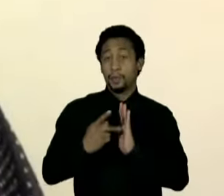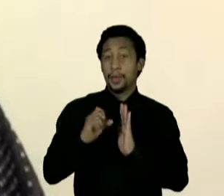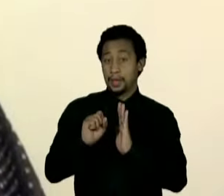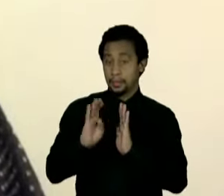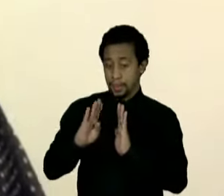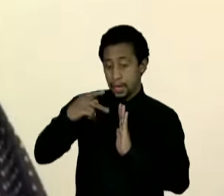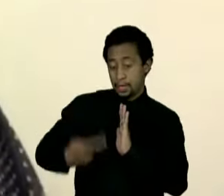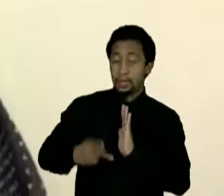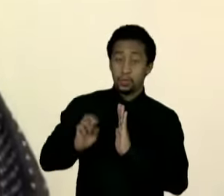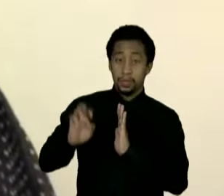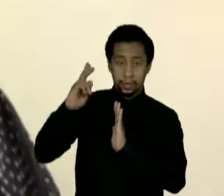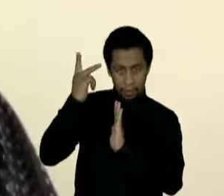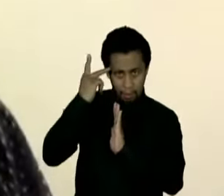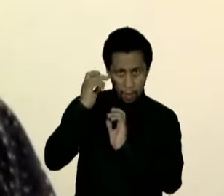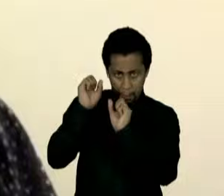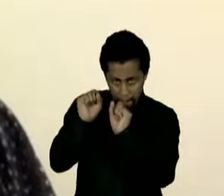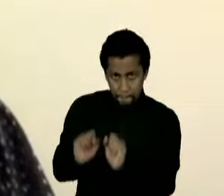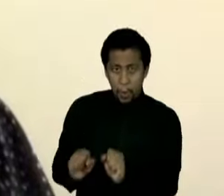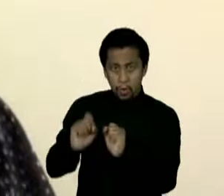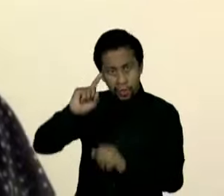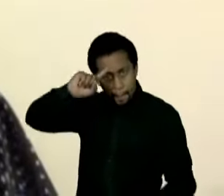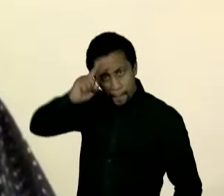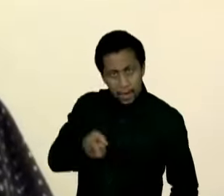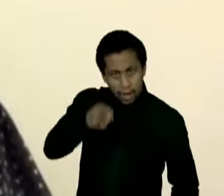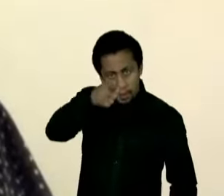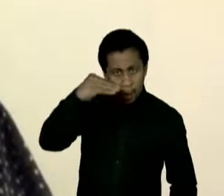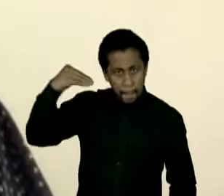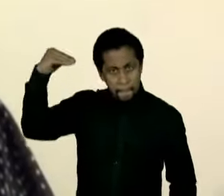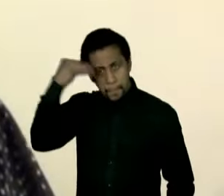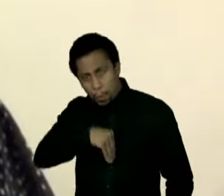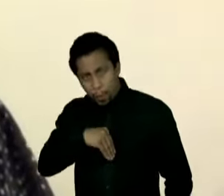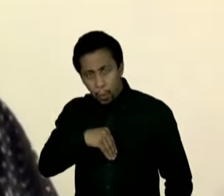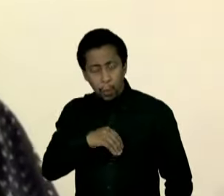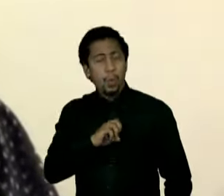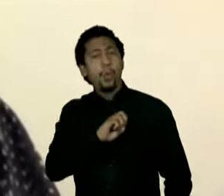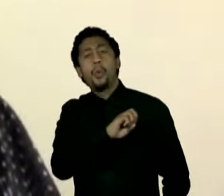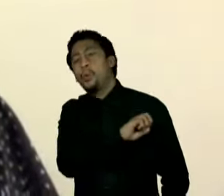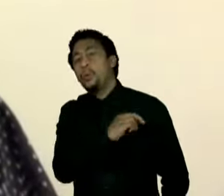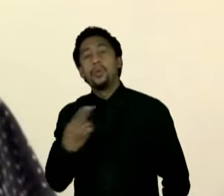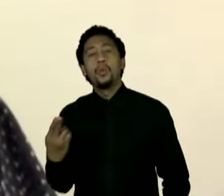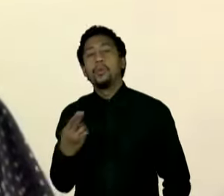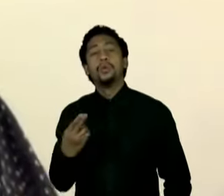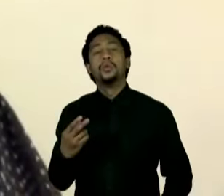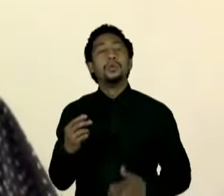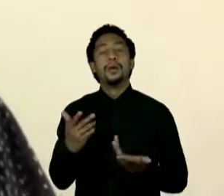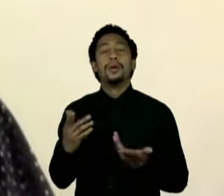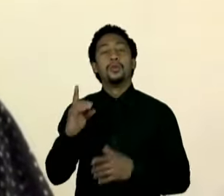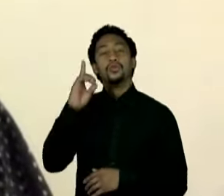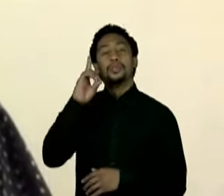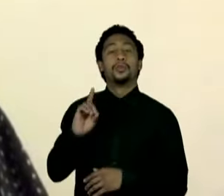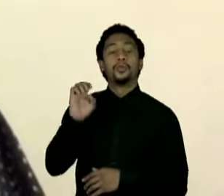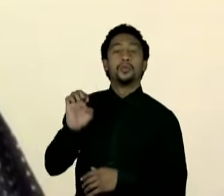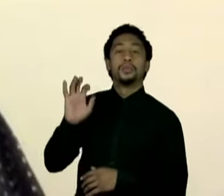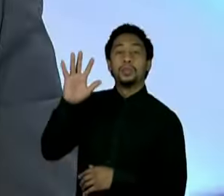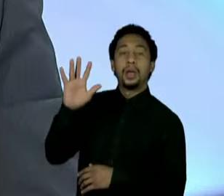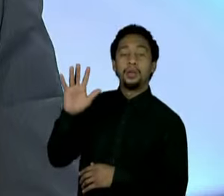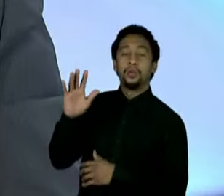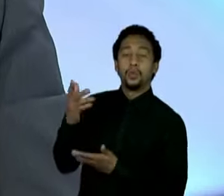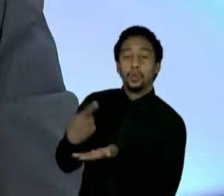de dizer para o senhor que o senhor não é candidato ou isso é uma decisão do Diretório Estadual e, portanto, do senhor?